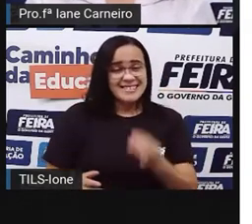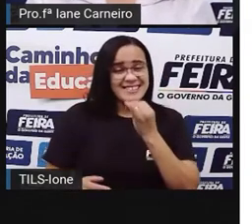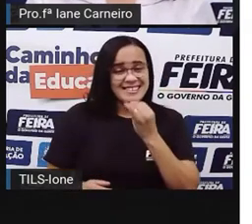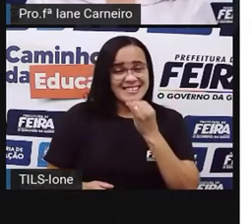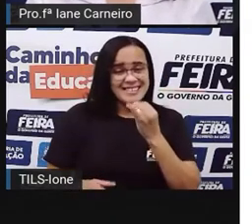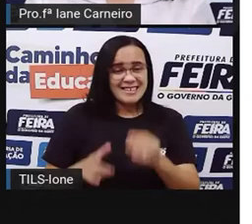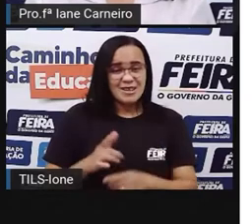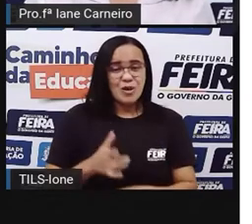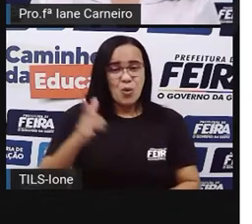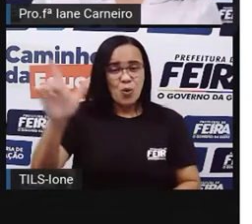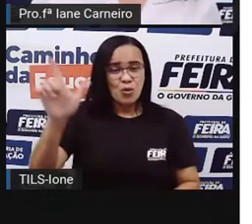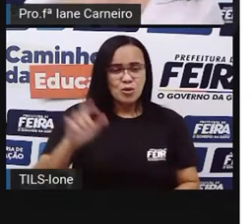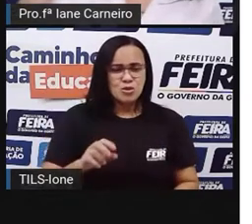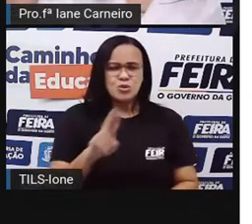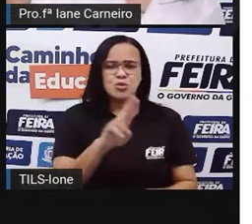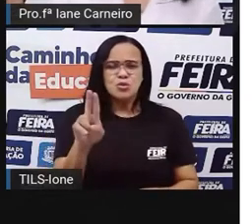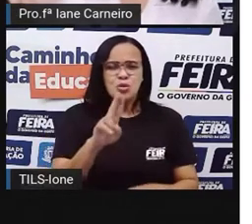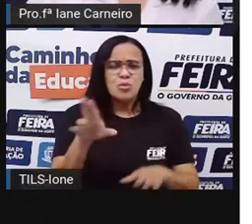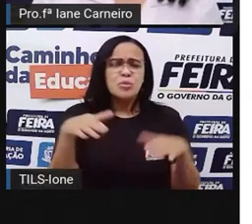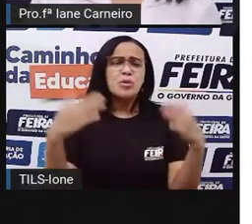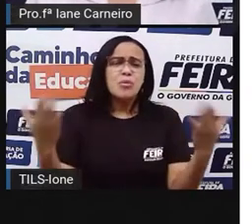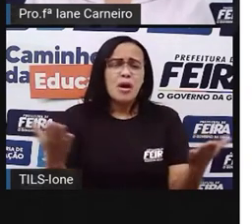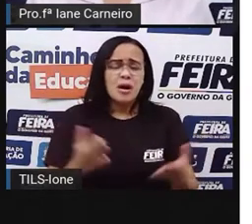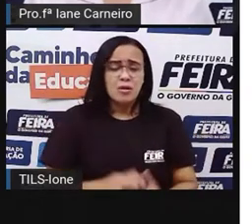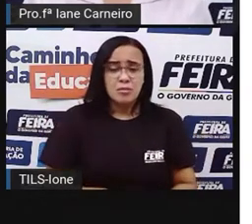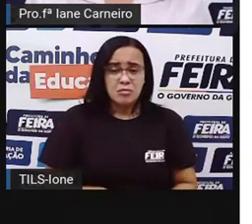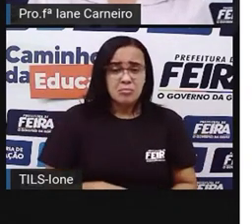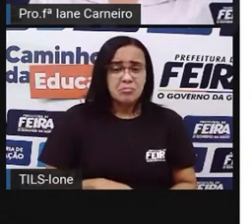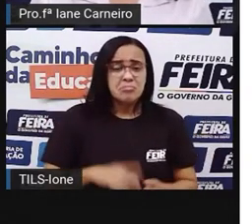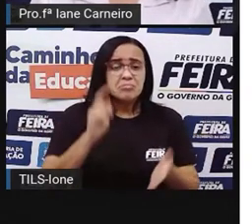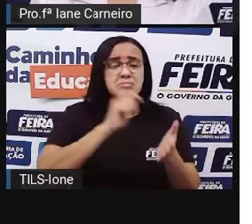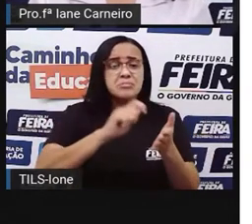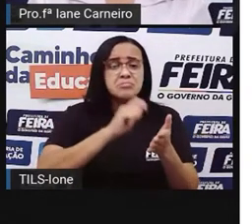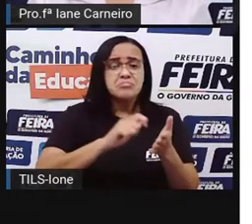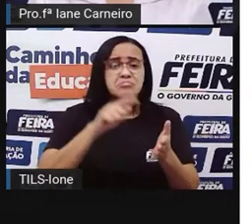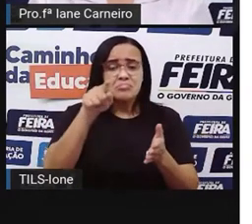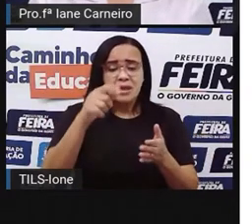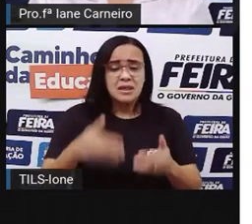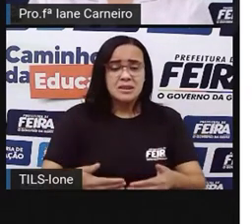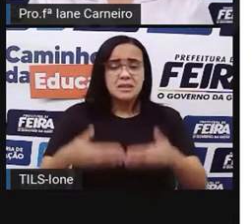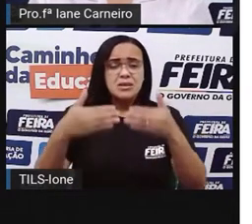escrito que nome? Você consegue imaginar qual nome está escrito aí nessa parede?